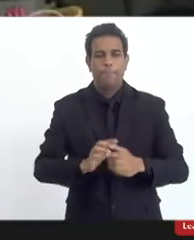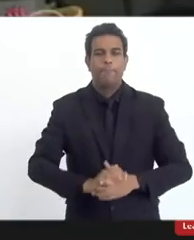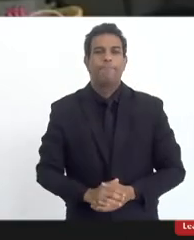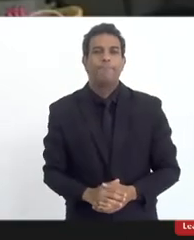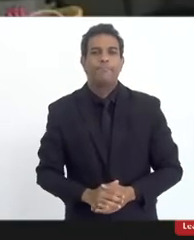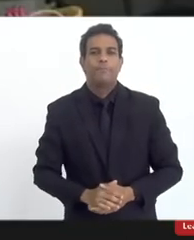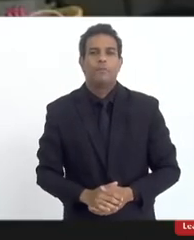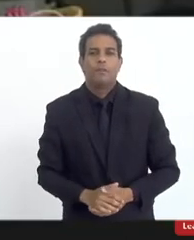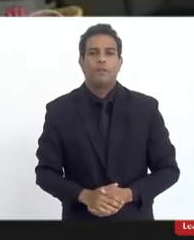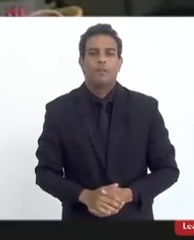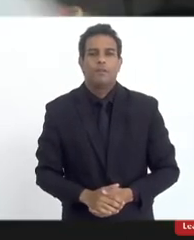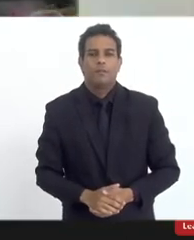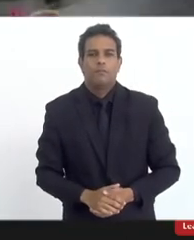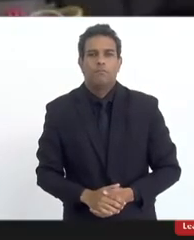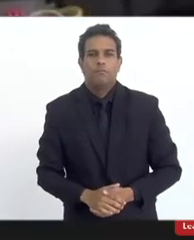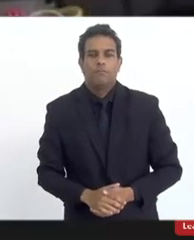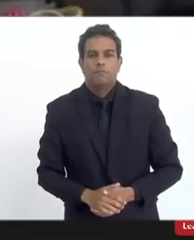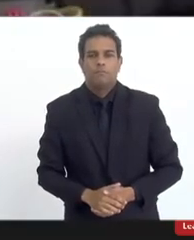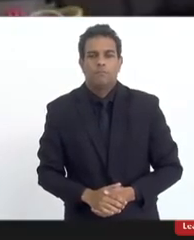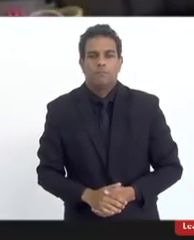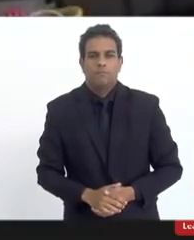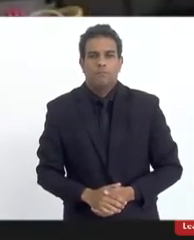em relação ao